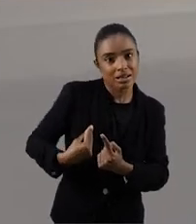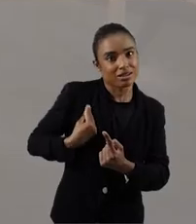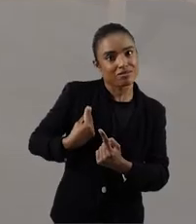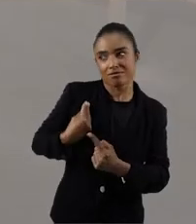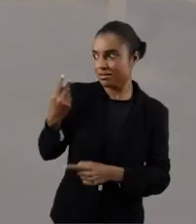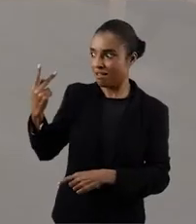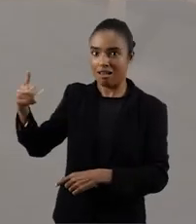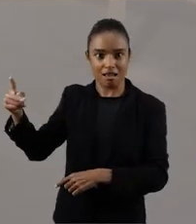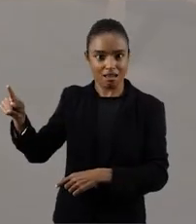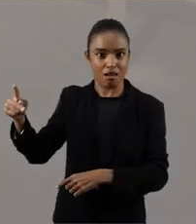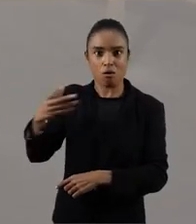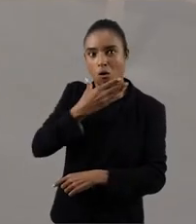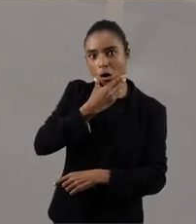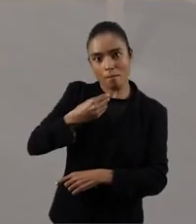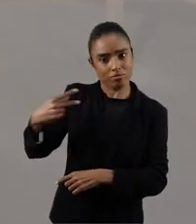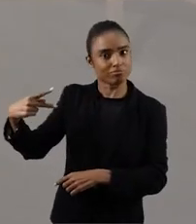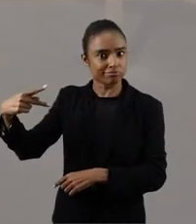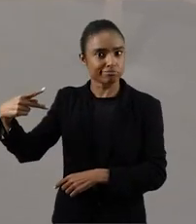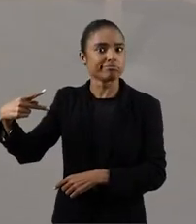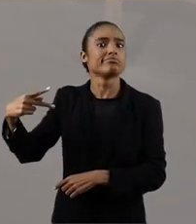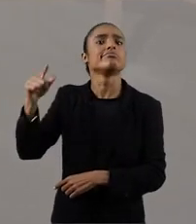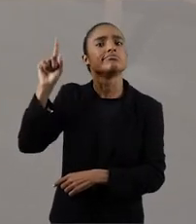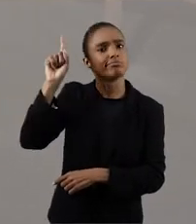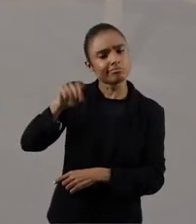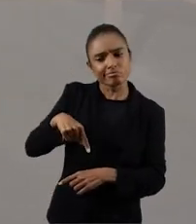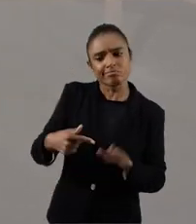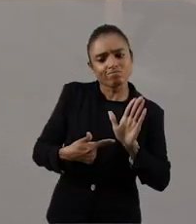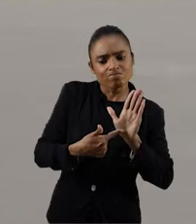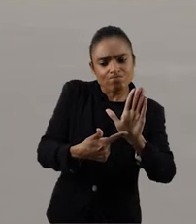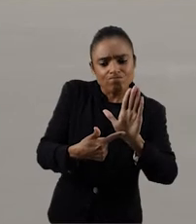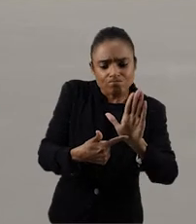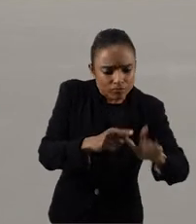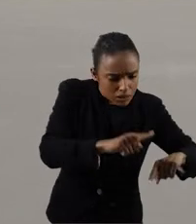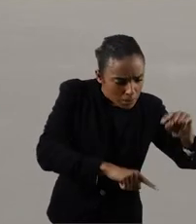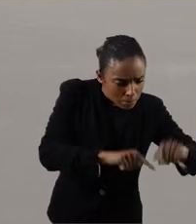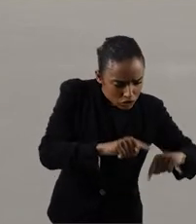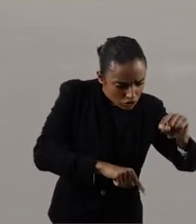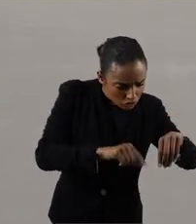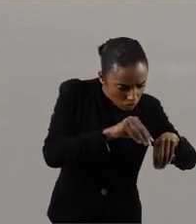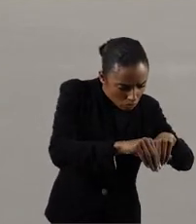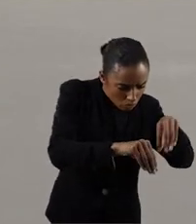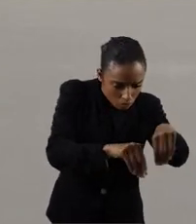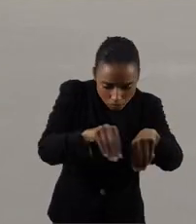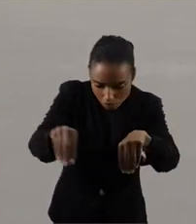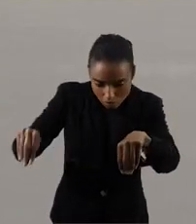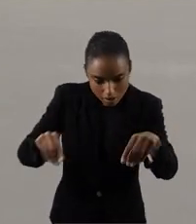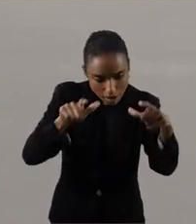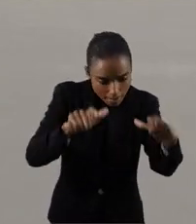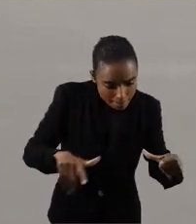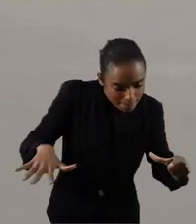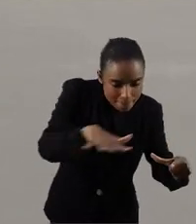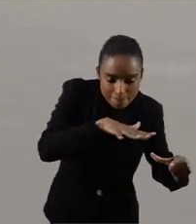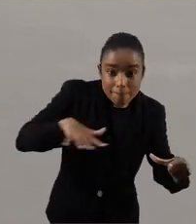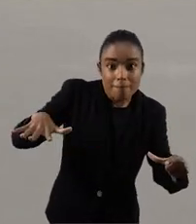do Paulo Nazaré, tem tudo a ver também com o modo que a gente encontrou para apresentar esses trabalhos no espaço. É muito interessante o desafio que a